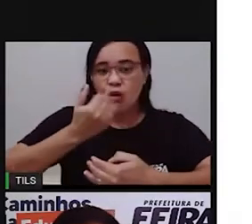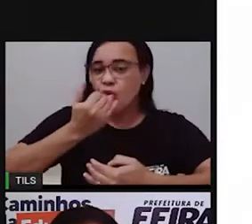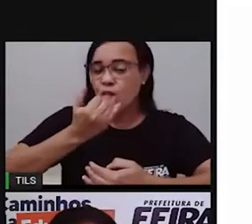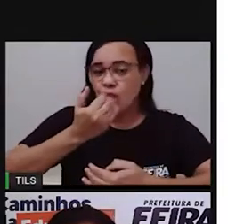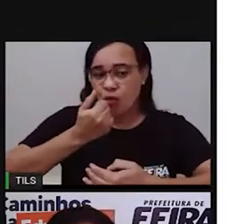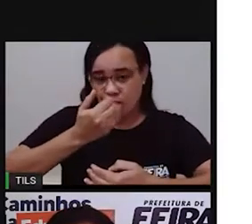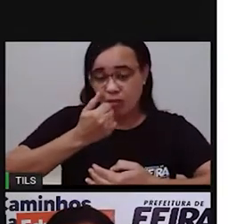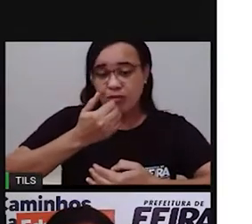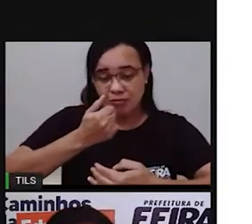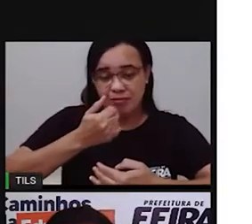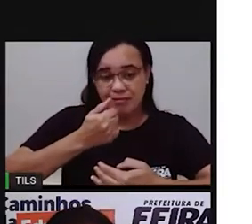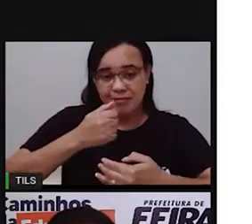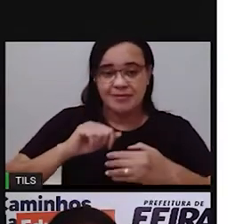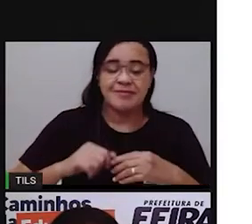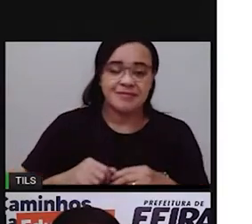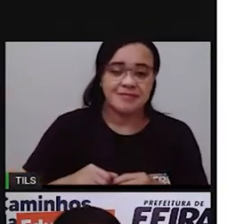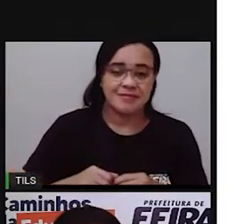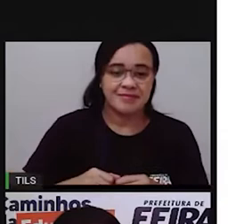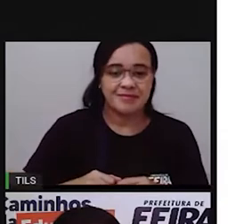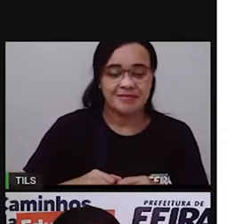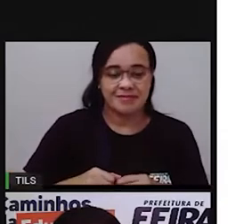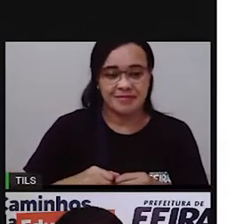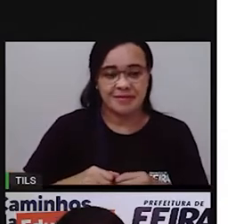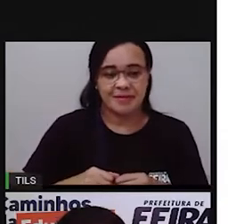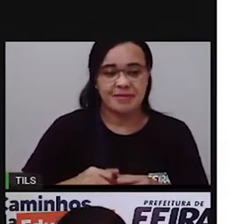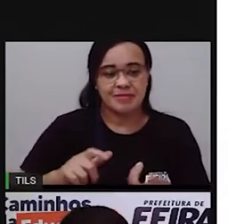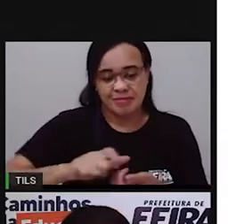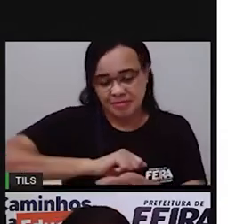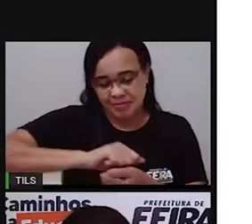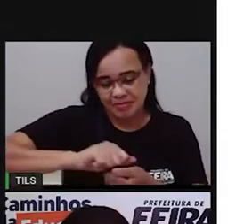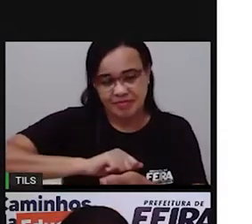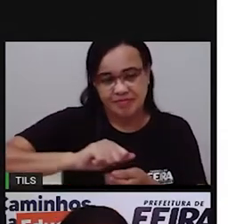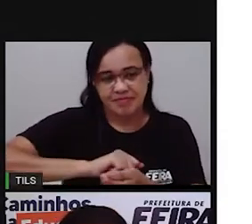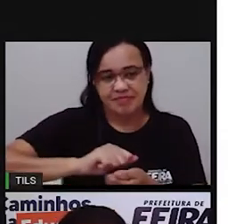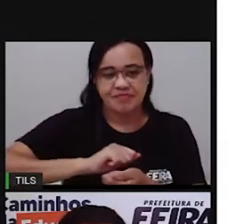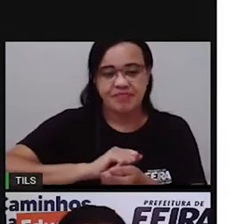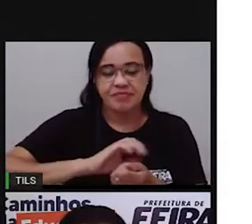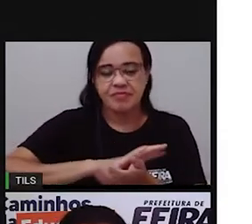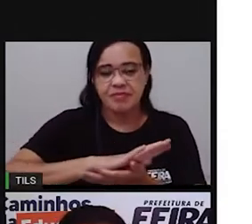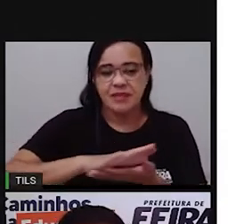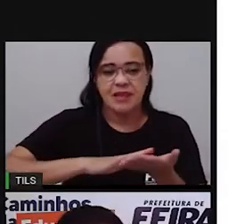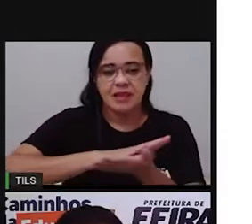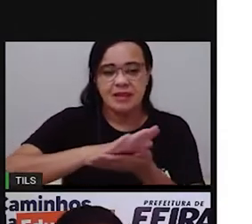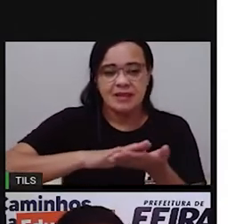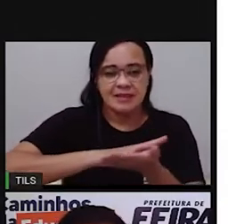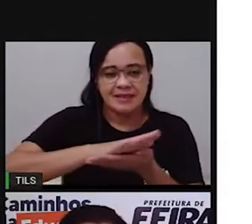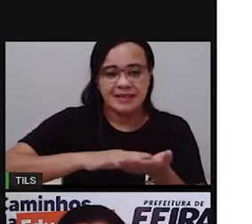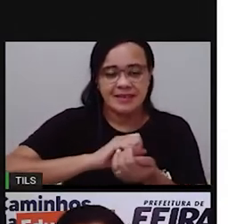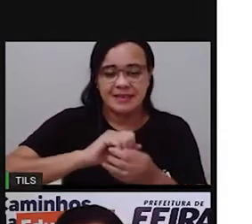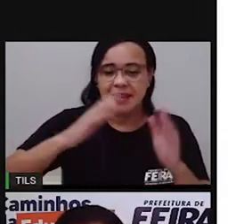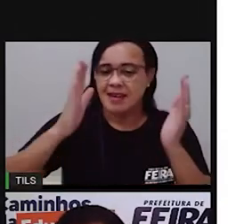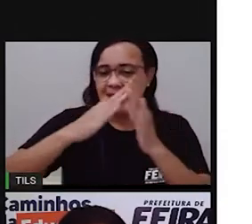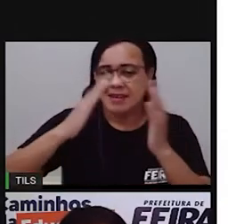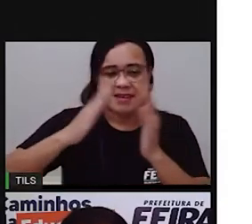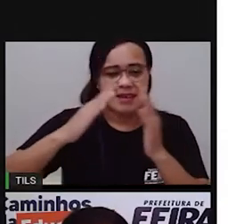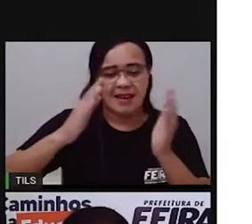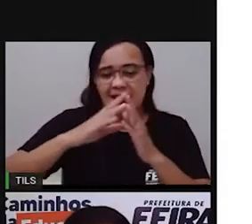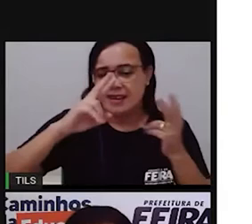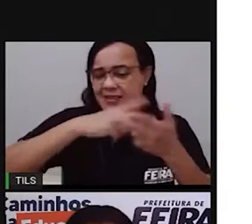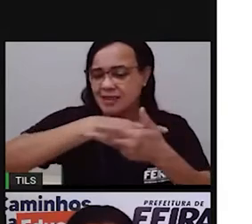para lavar objetos, lavar casa, lavar